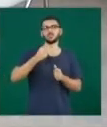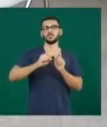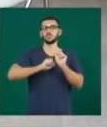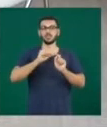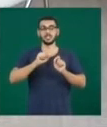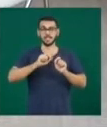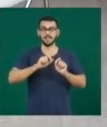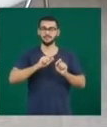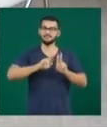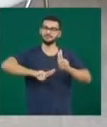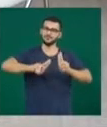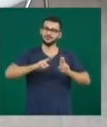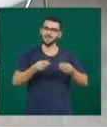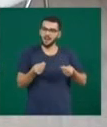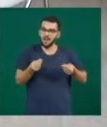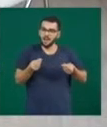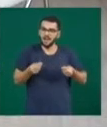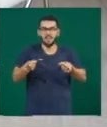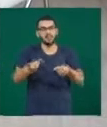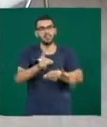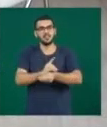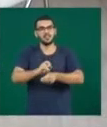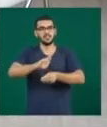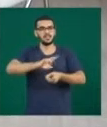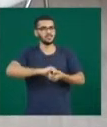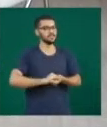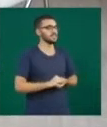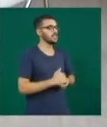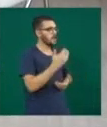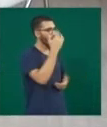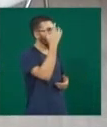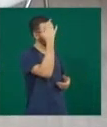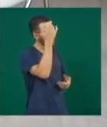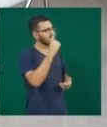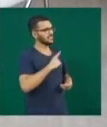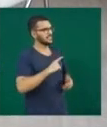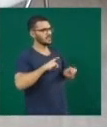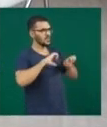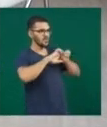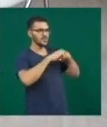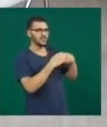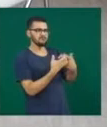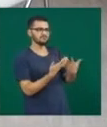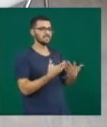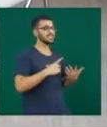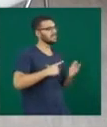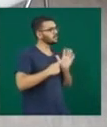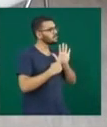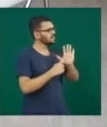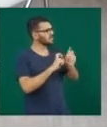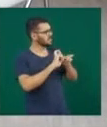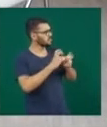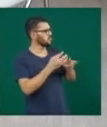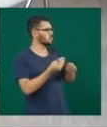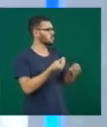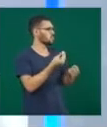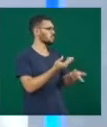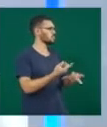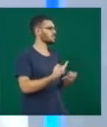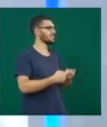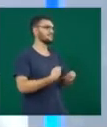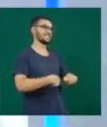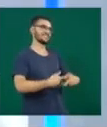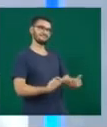evento acontece amanhã, então. E vai ter capoeira? Porque se a gente fala de um nome tão expressivo assim, vai ter alguma apresentação? Vai ter muita capoeira.